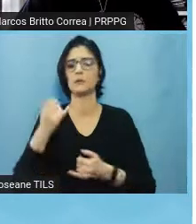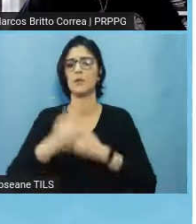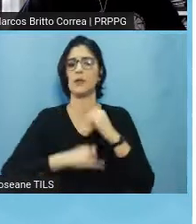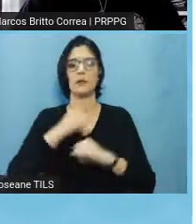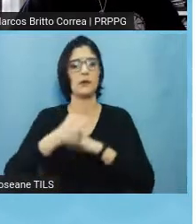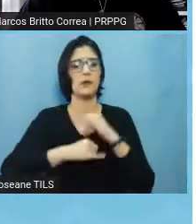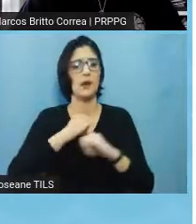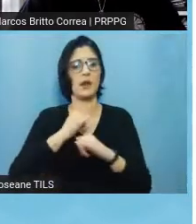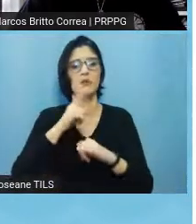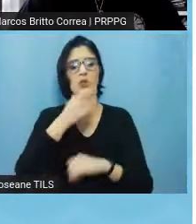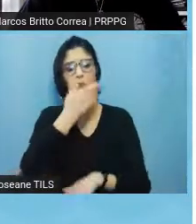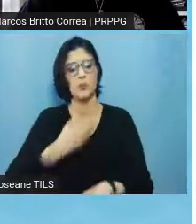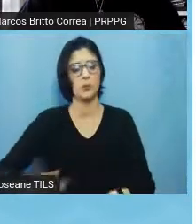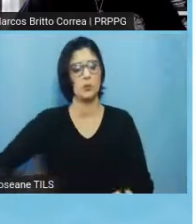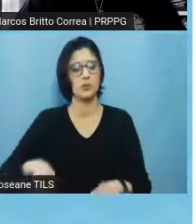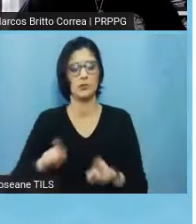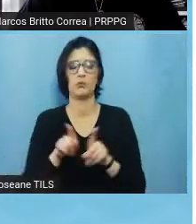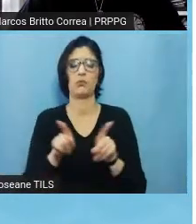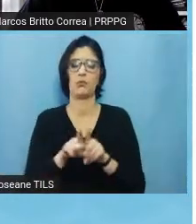interessada, ela pode